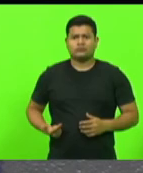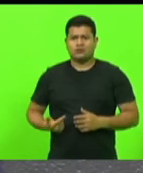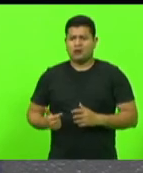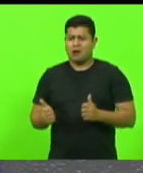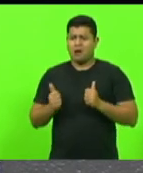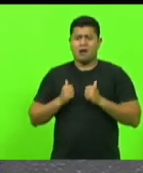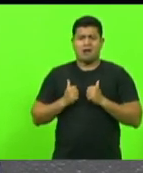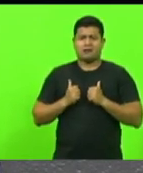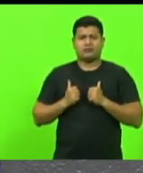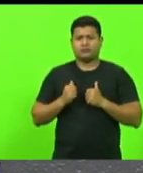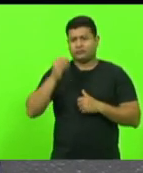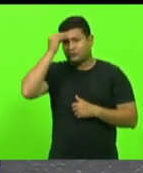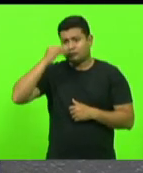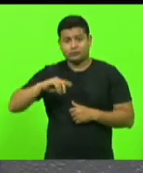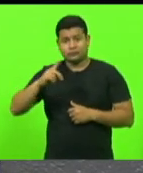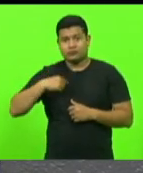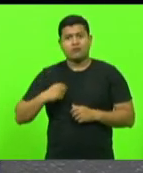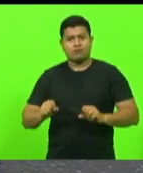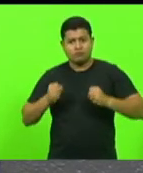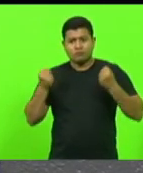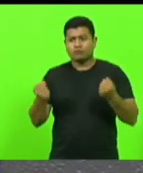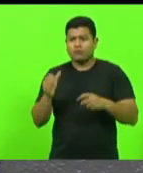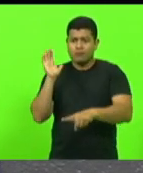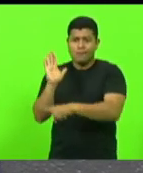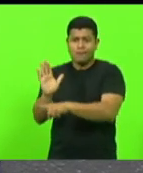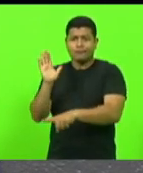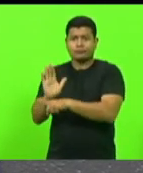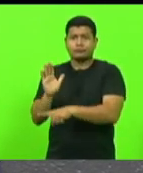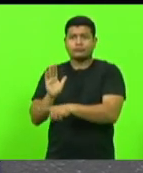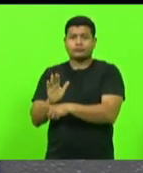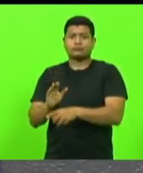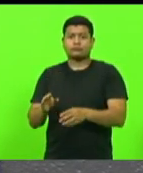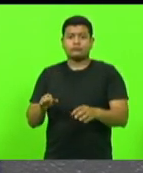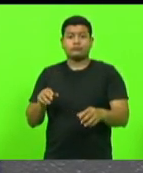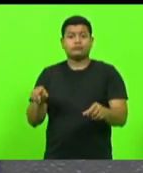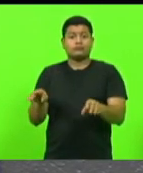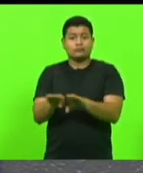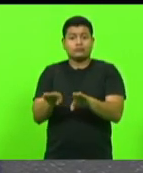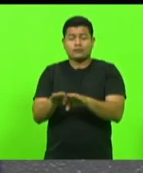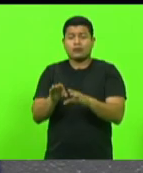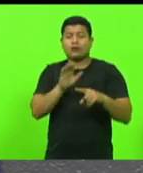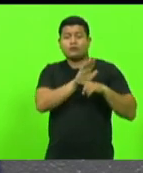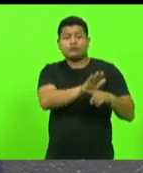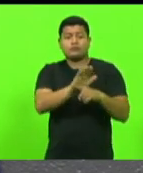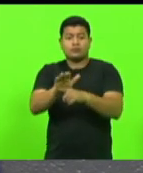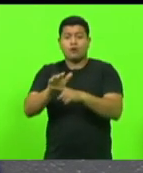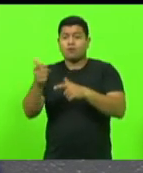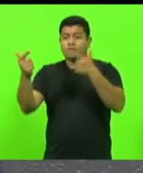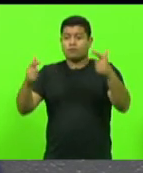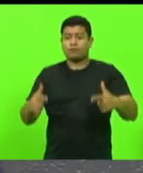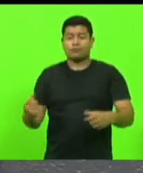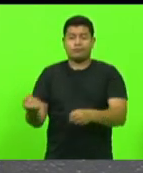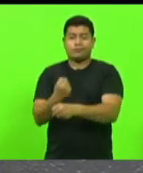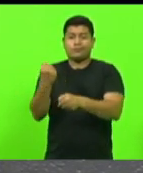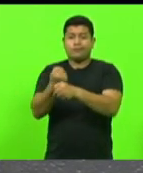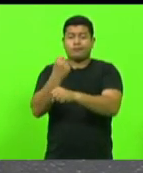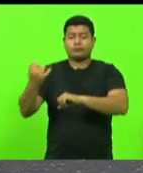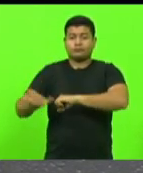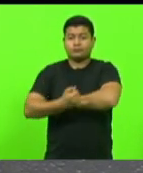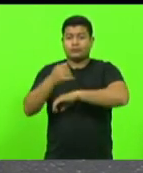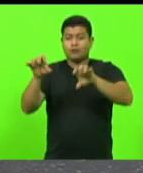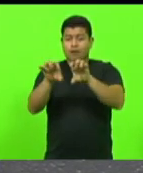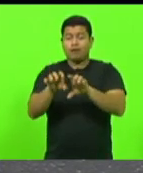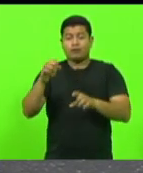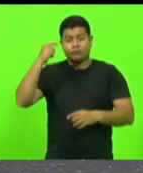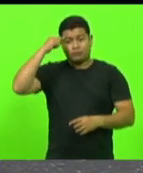executado outras obras de infraestrutura na região, no Estado, penso que será parceiro para a